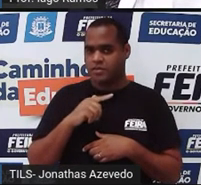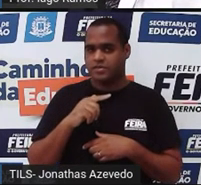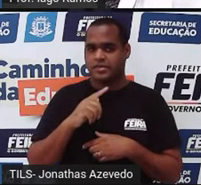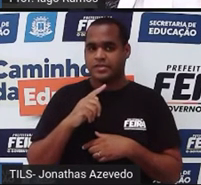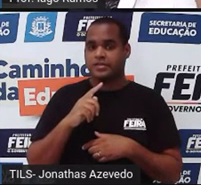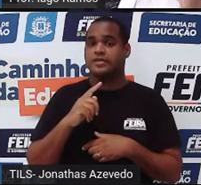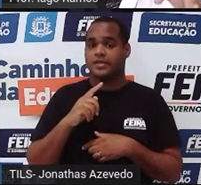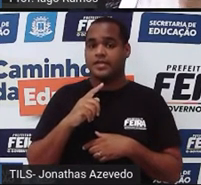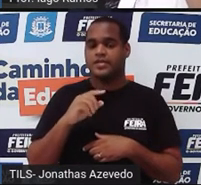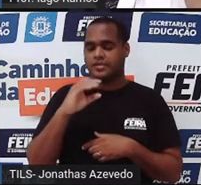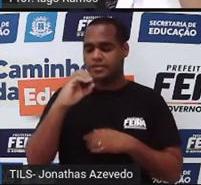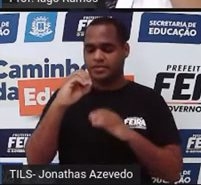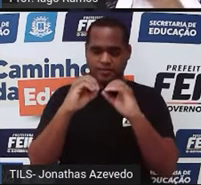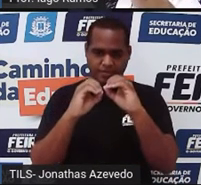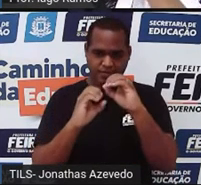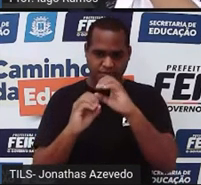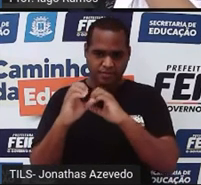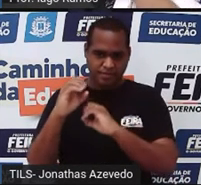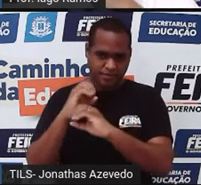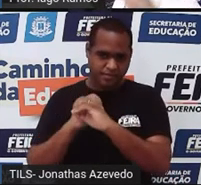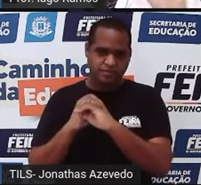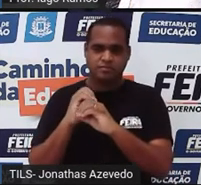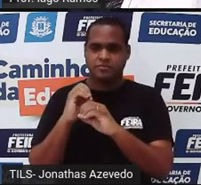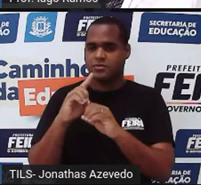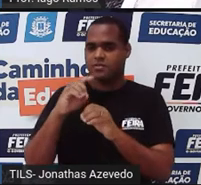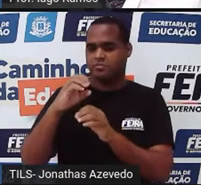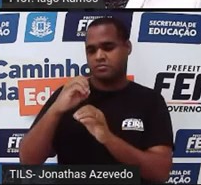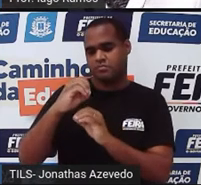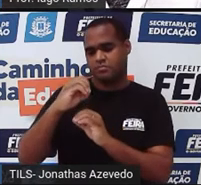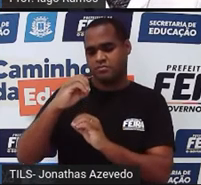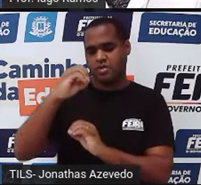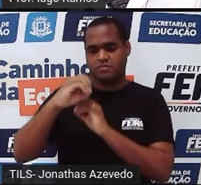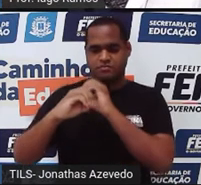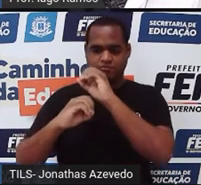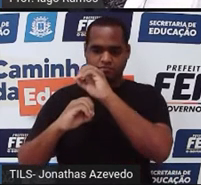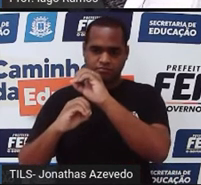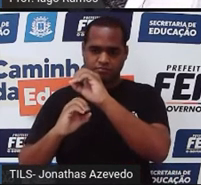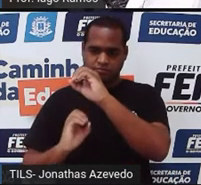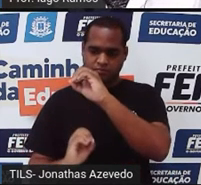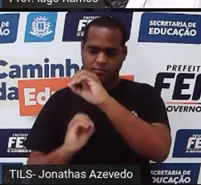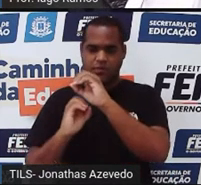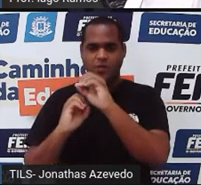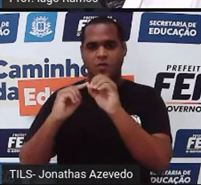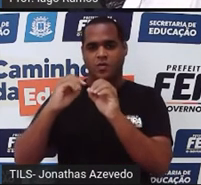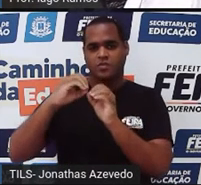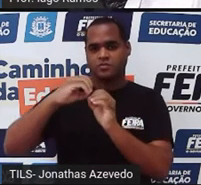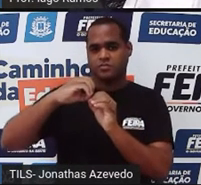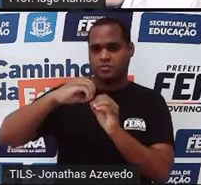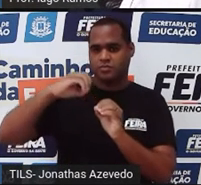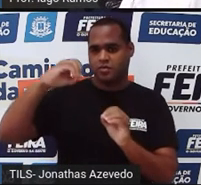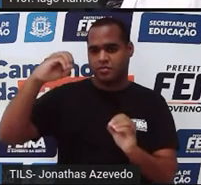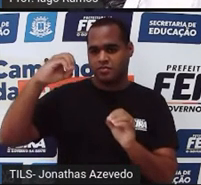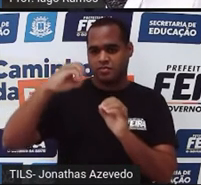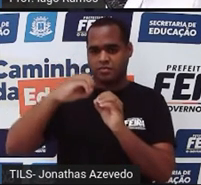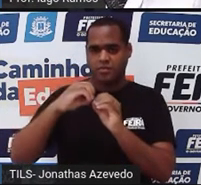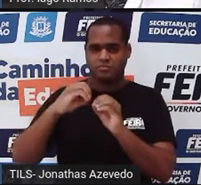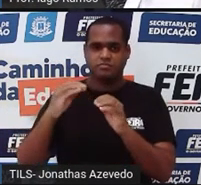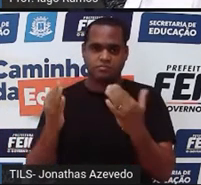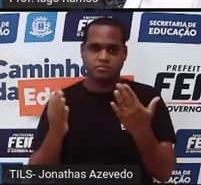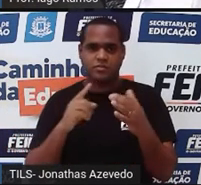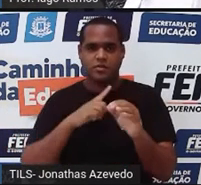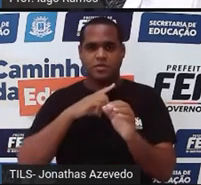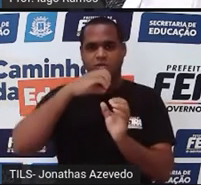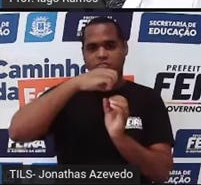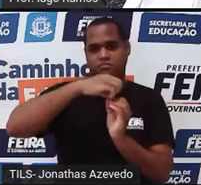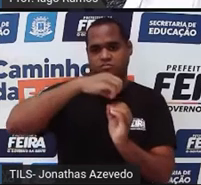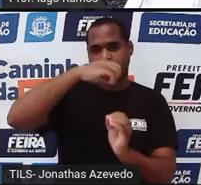círculos, né? Em qualquer uma das colunas ou nas linhas, né? Assim, deitado, ou nas